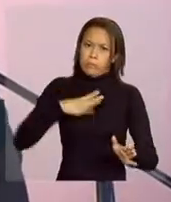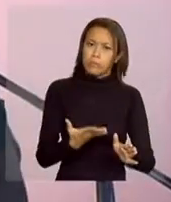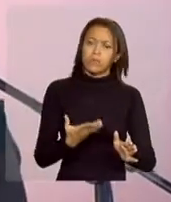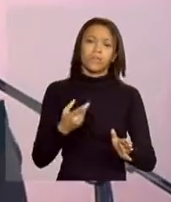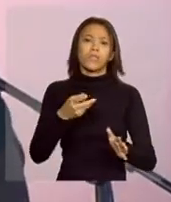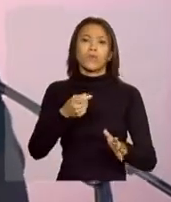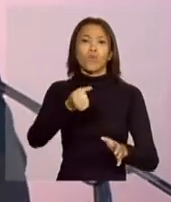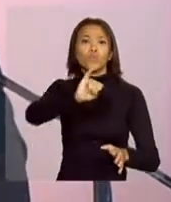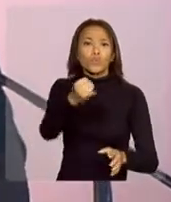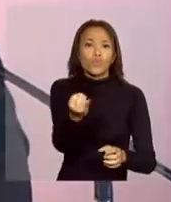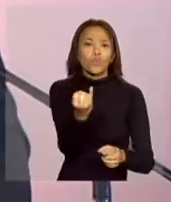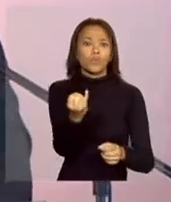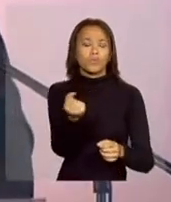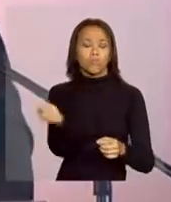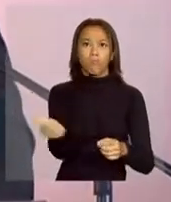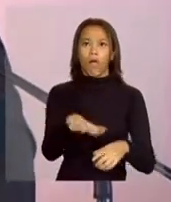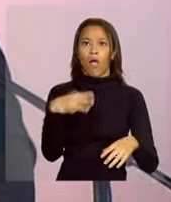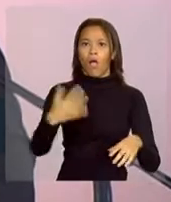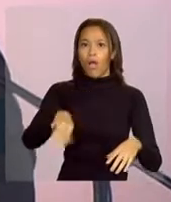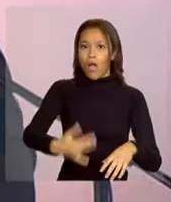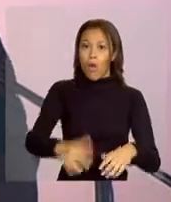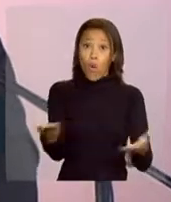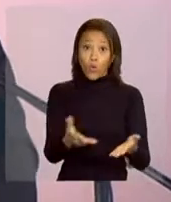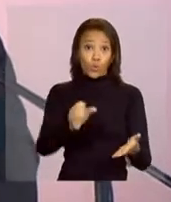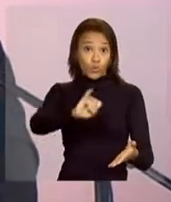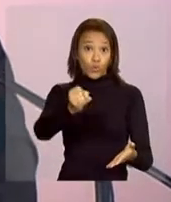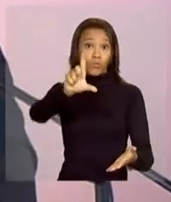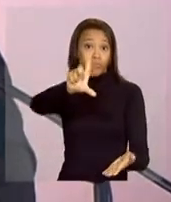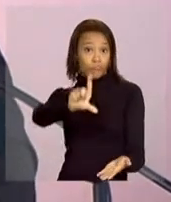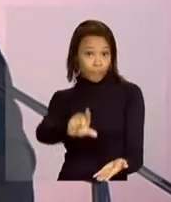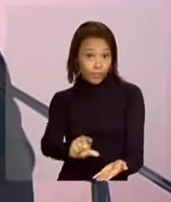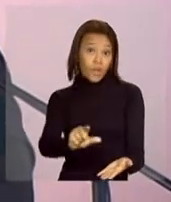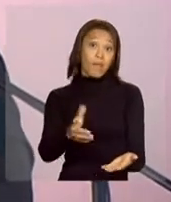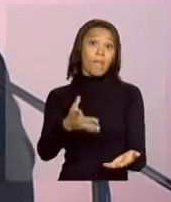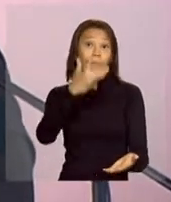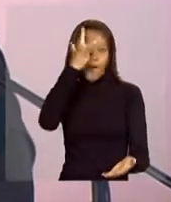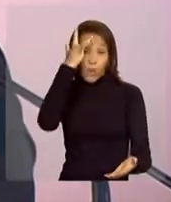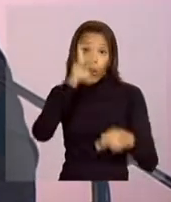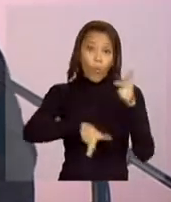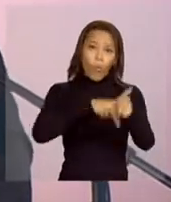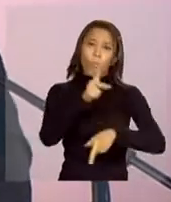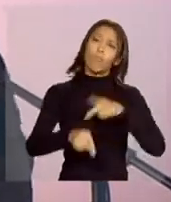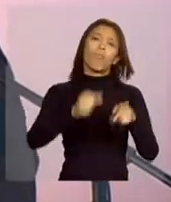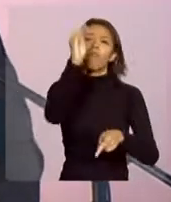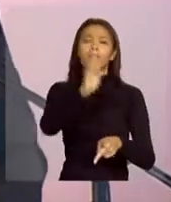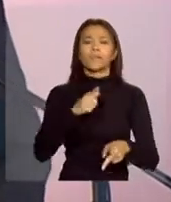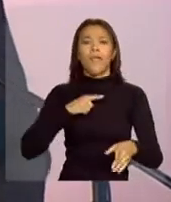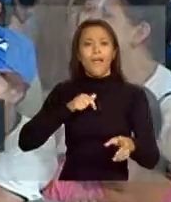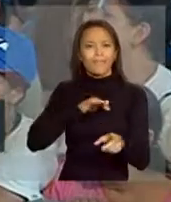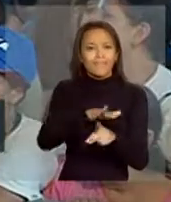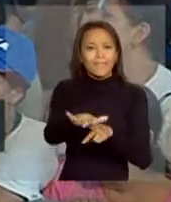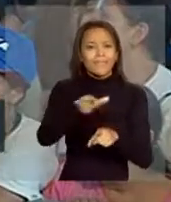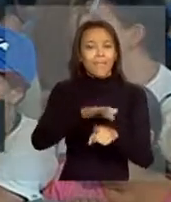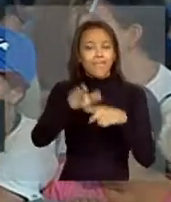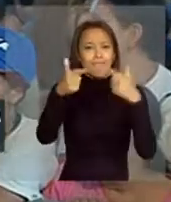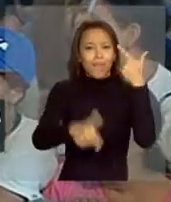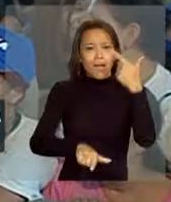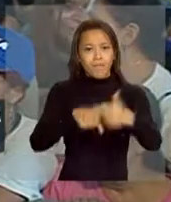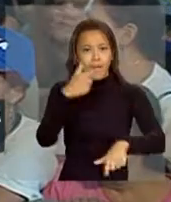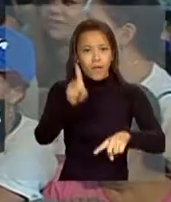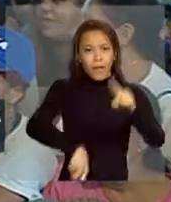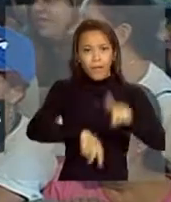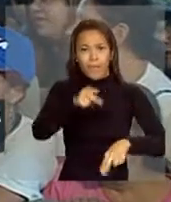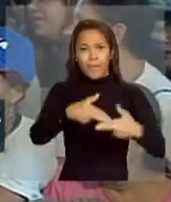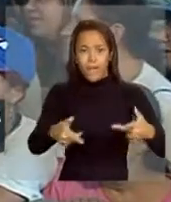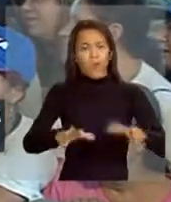de juros, juros altos, os juros baixando para poder o povo brasileiro ter mais acesso ainda aos bens de consumo,